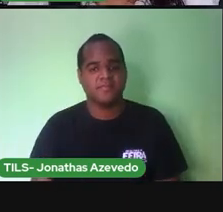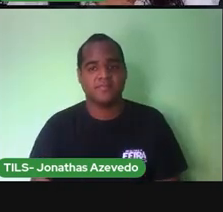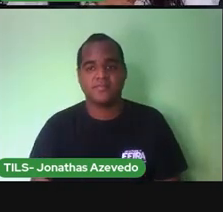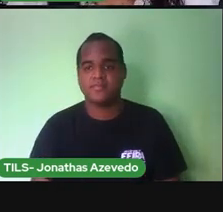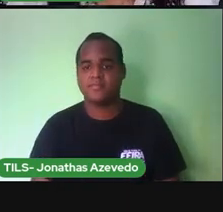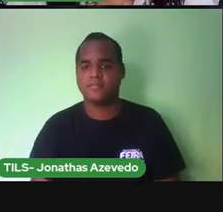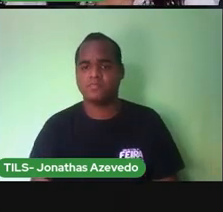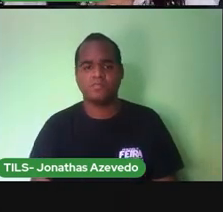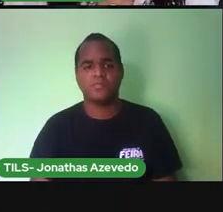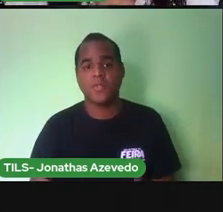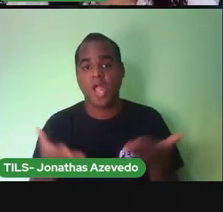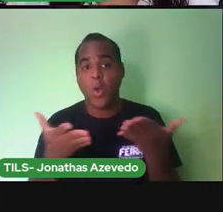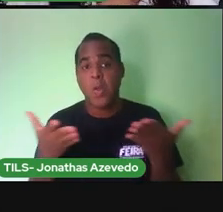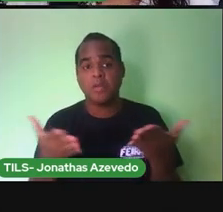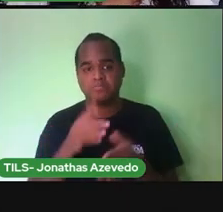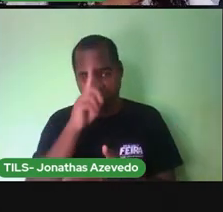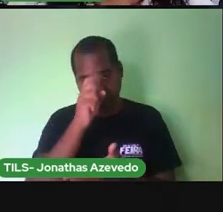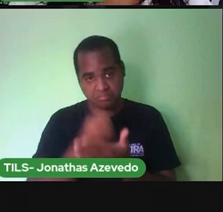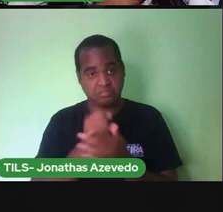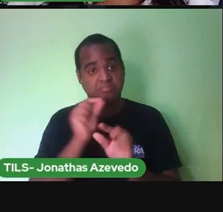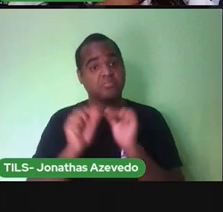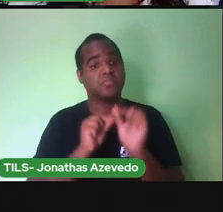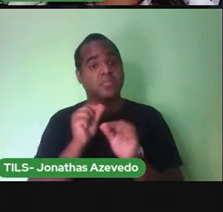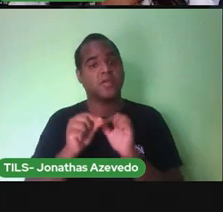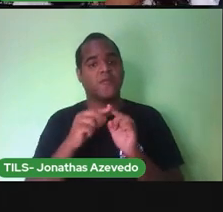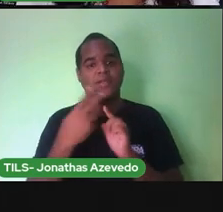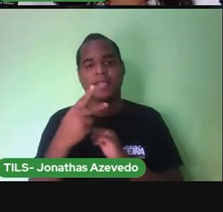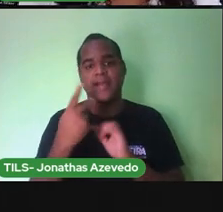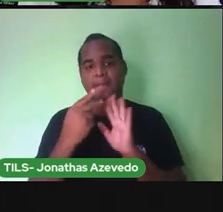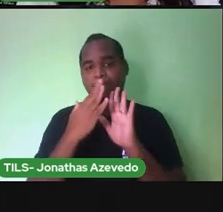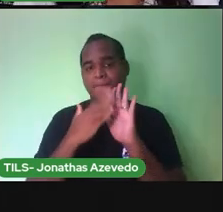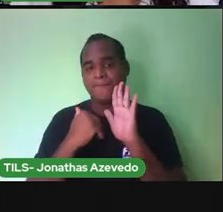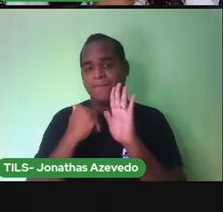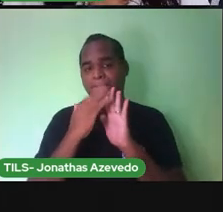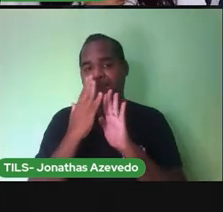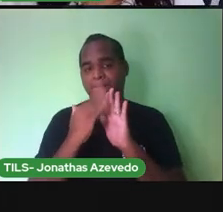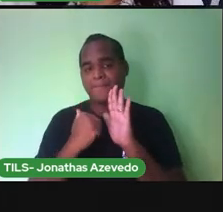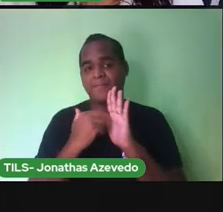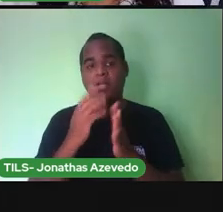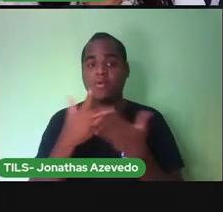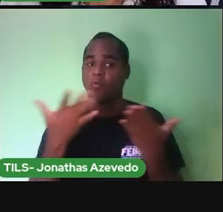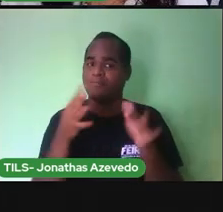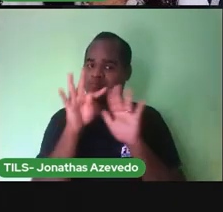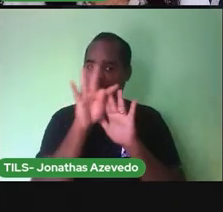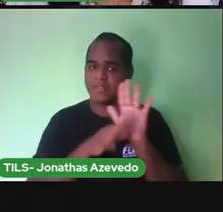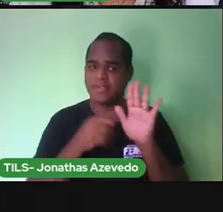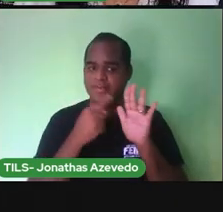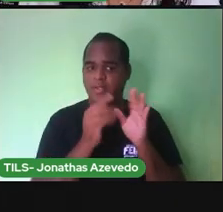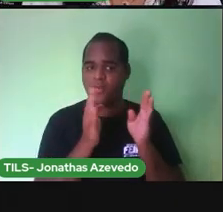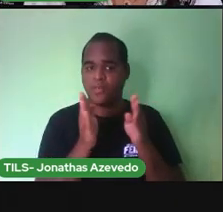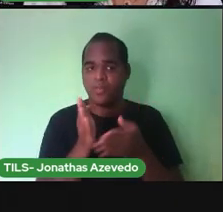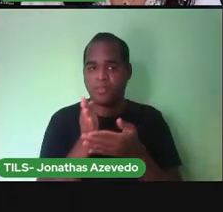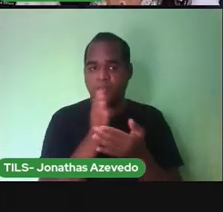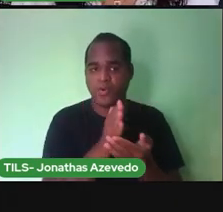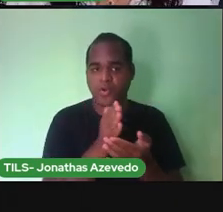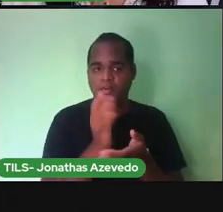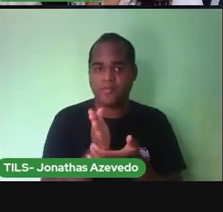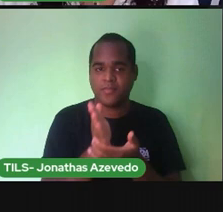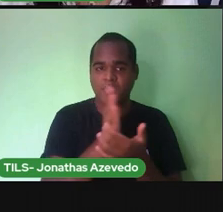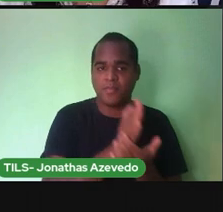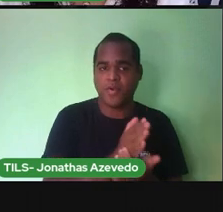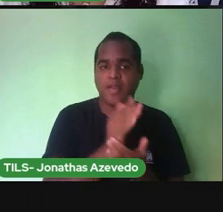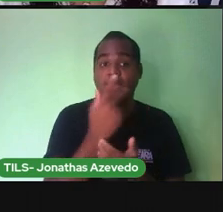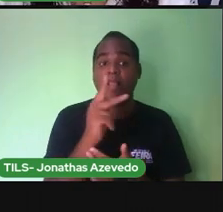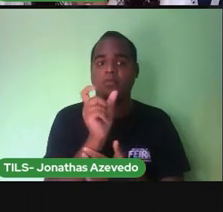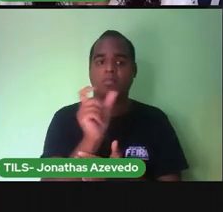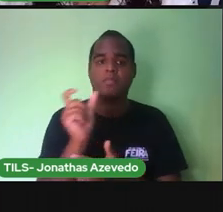Vai fazer agora? Você vai pintar Lá no texto Os espaços Que separa Uma